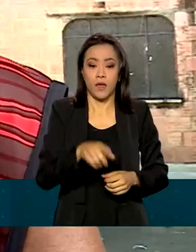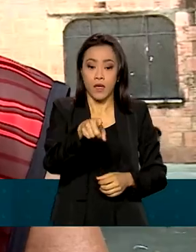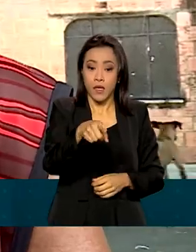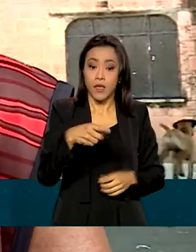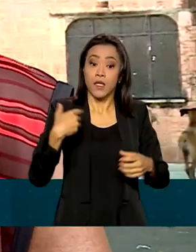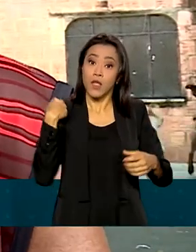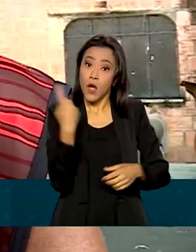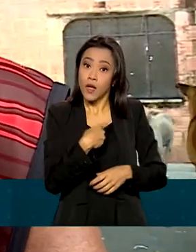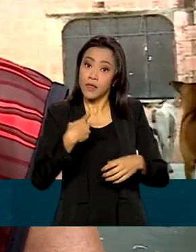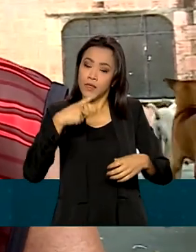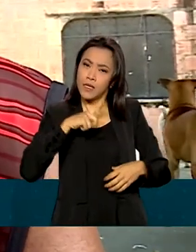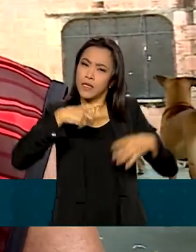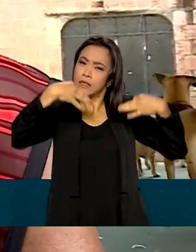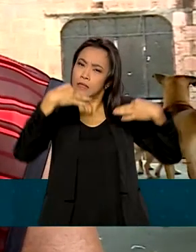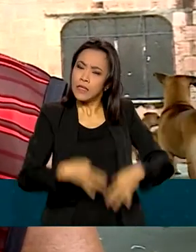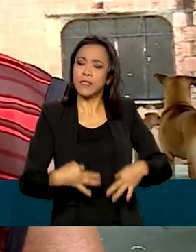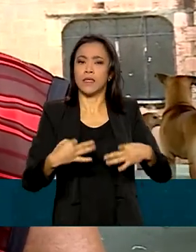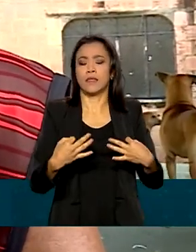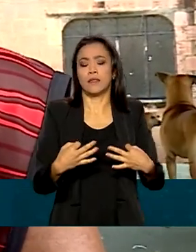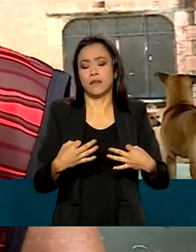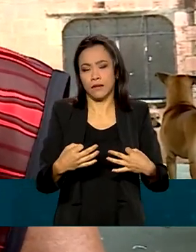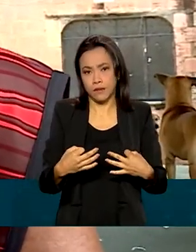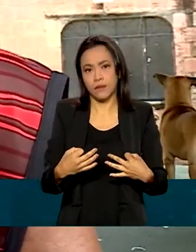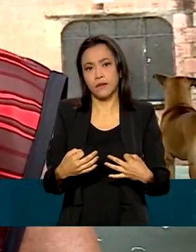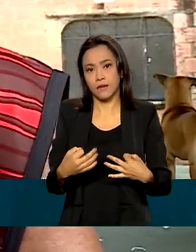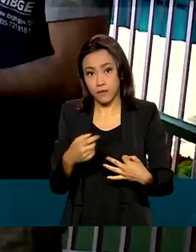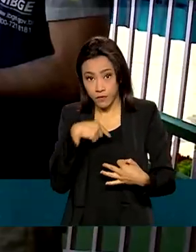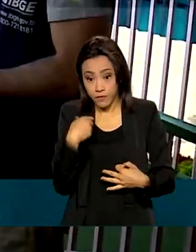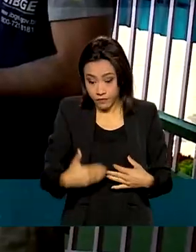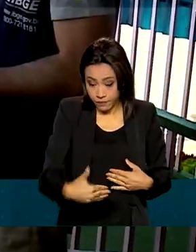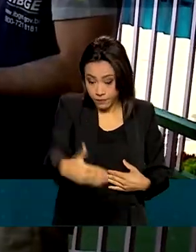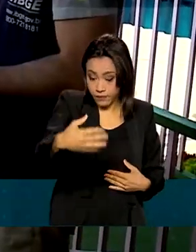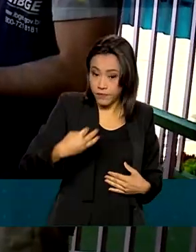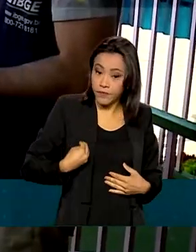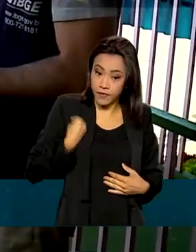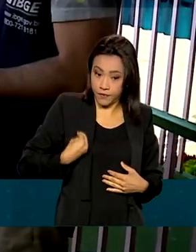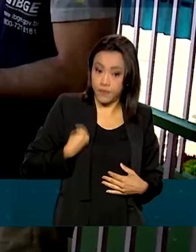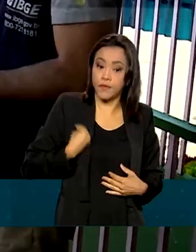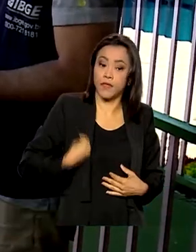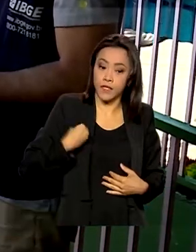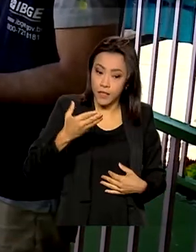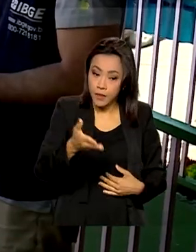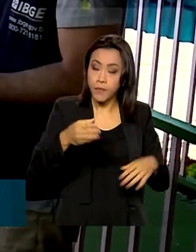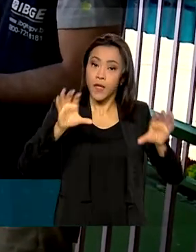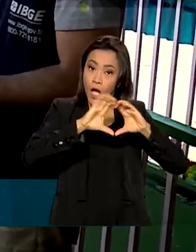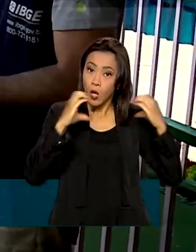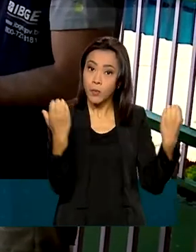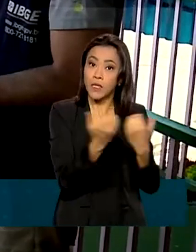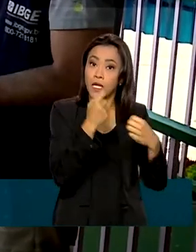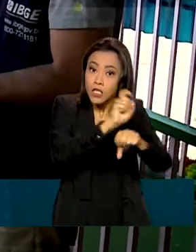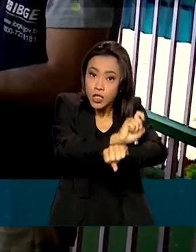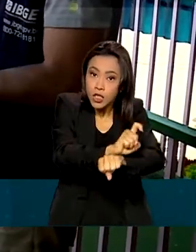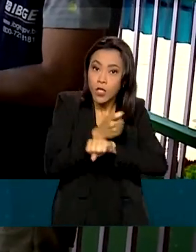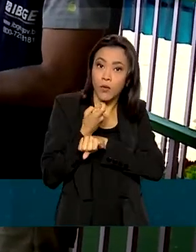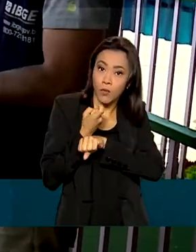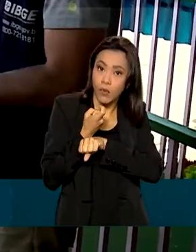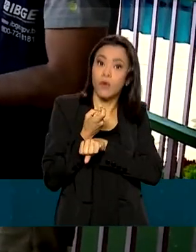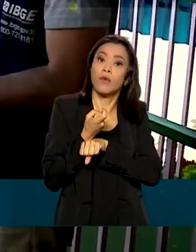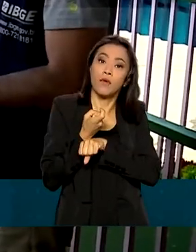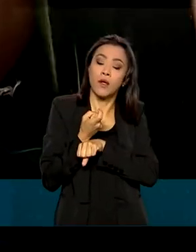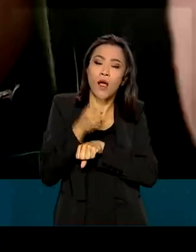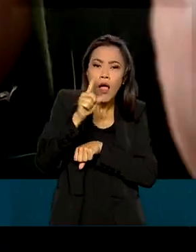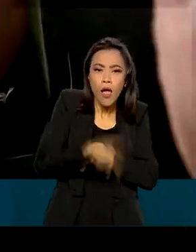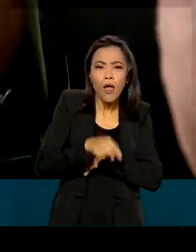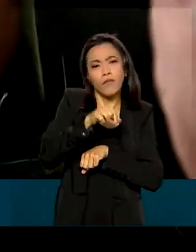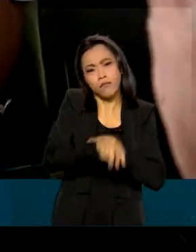a certeza de que nós estamos vivendo a comunidade quilombola como um